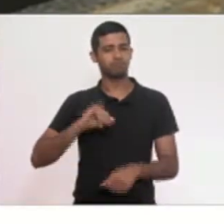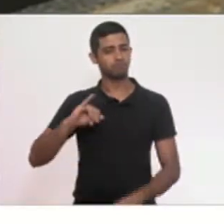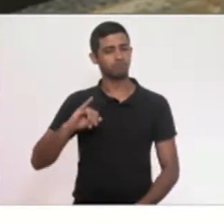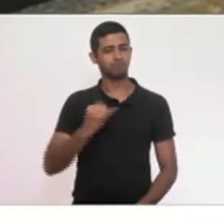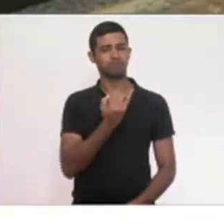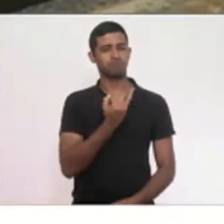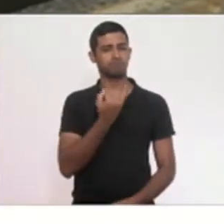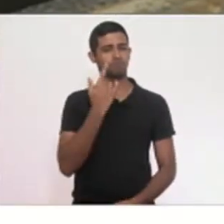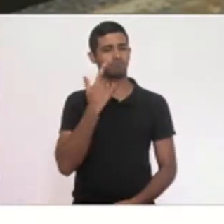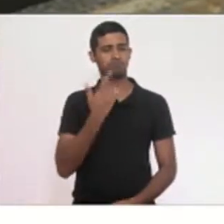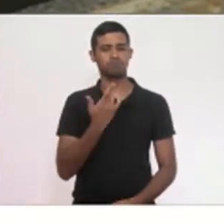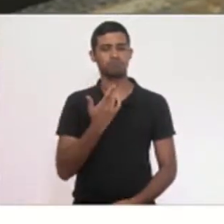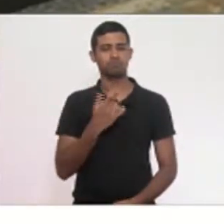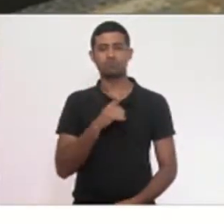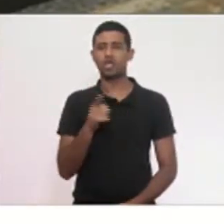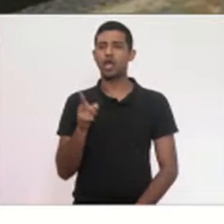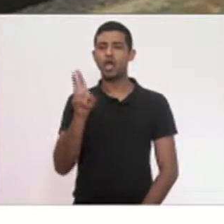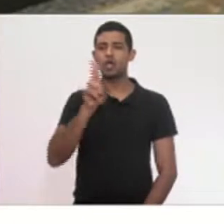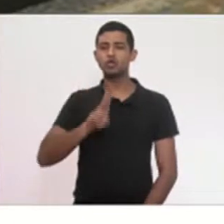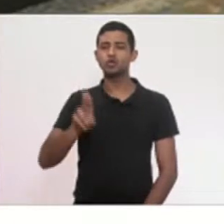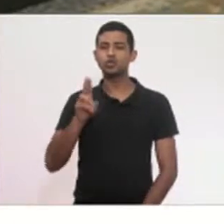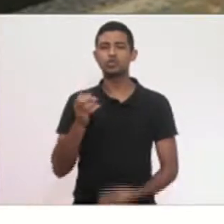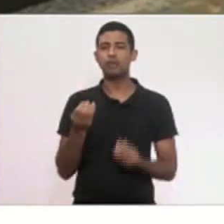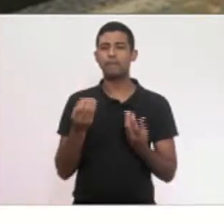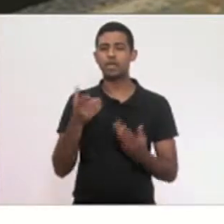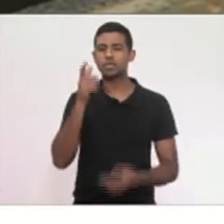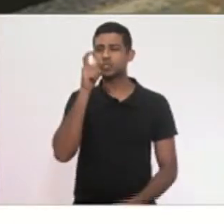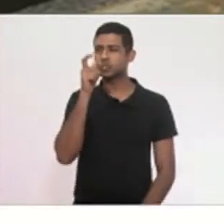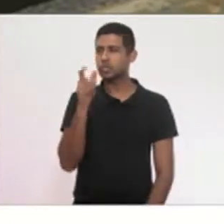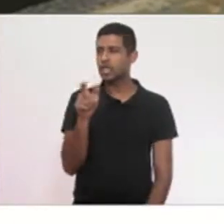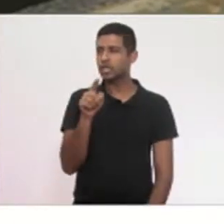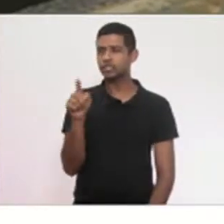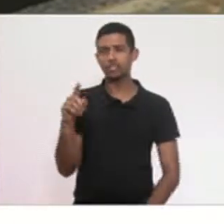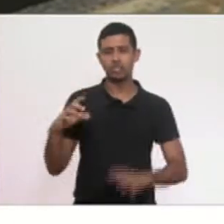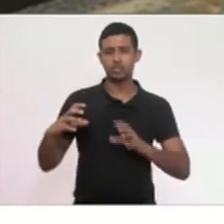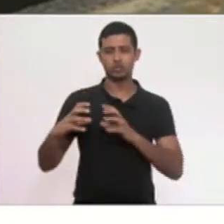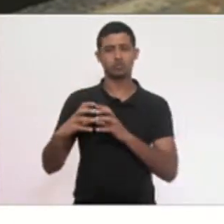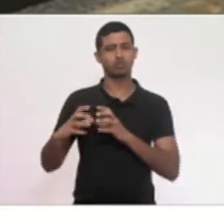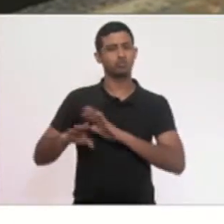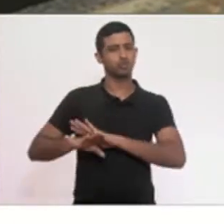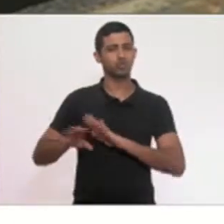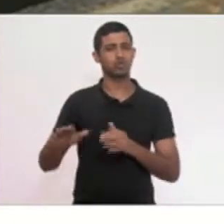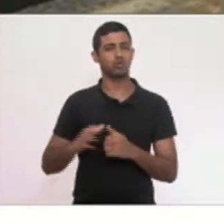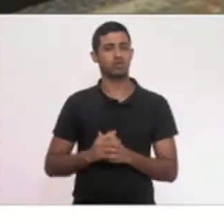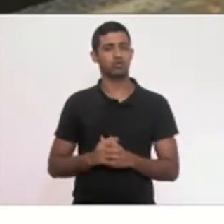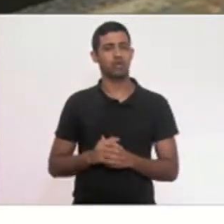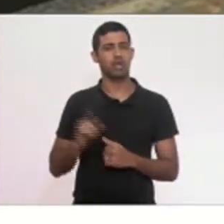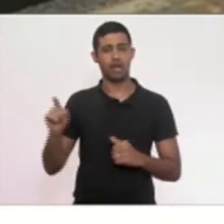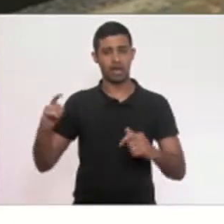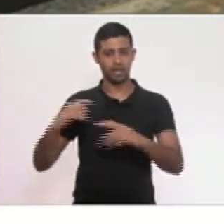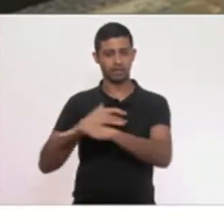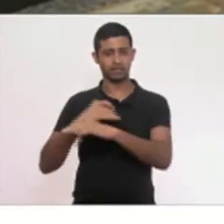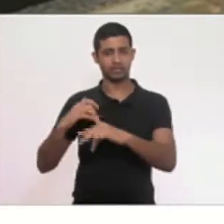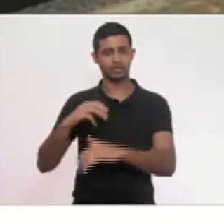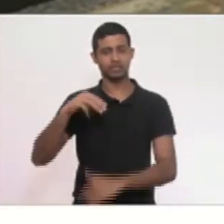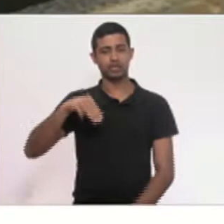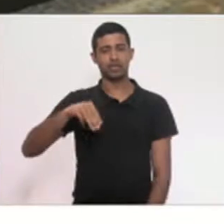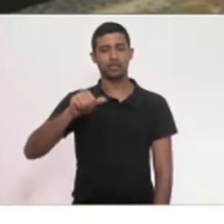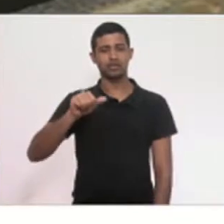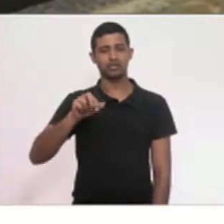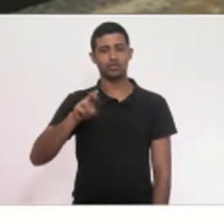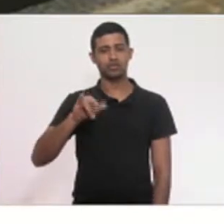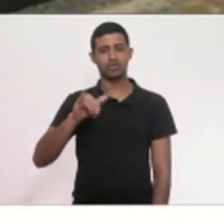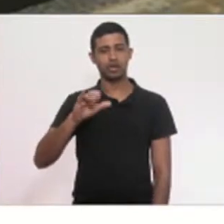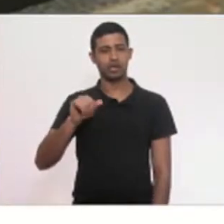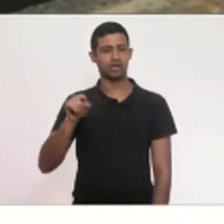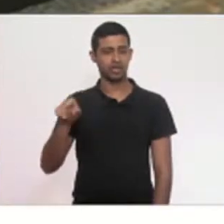e utilizam isso para o interesse daquele grupo. Maricá não tem, a prefeitura de Maricá não